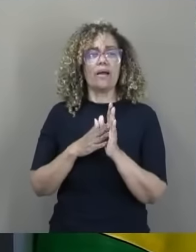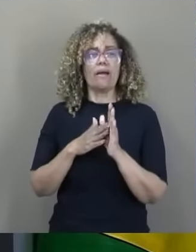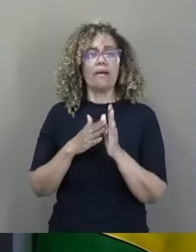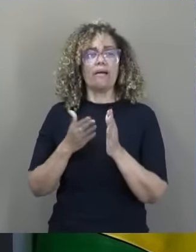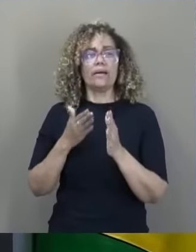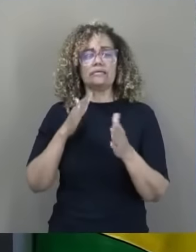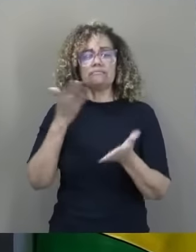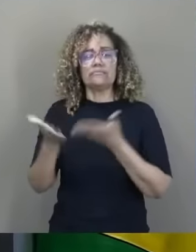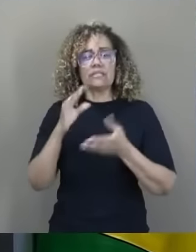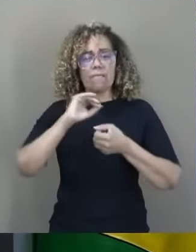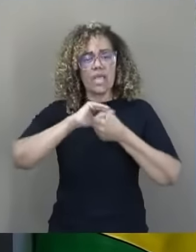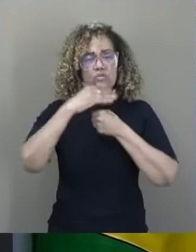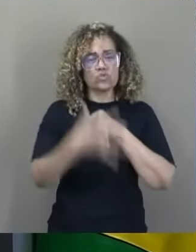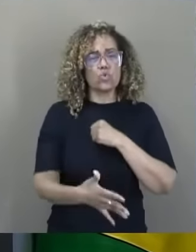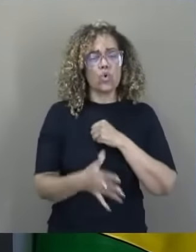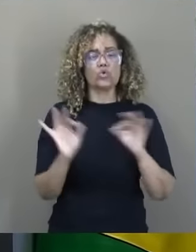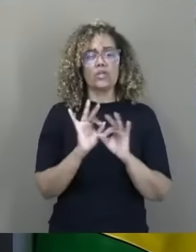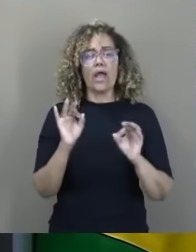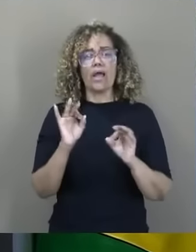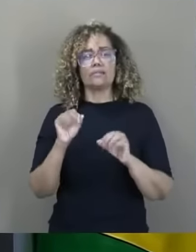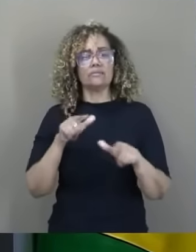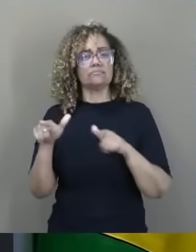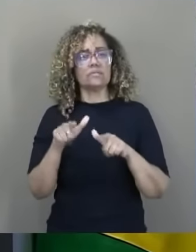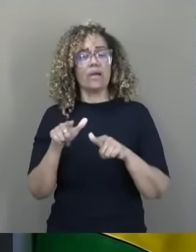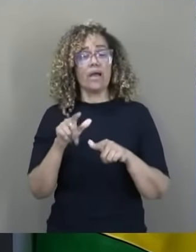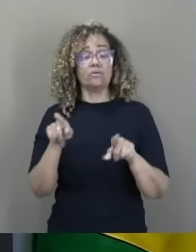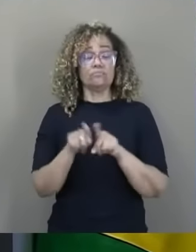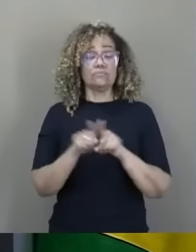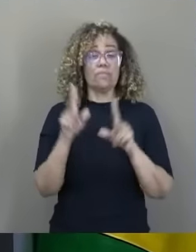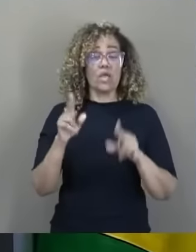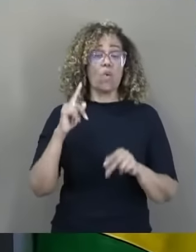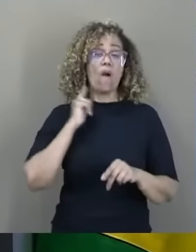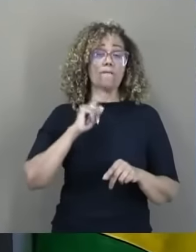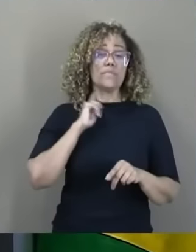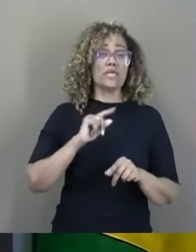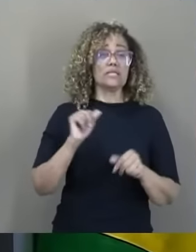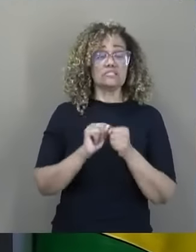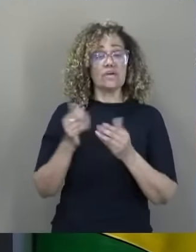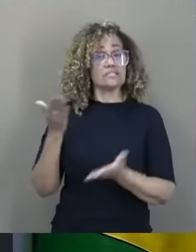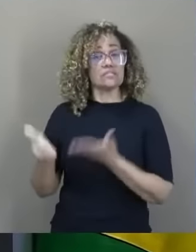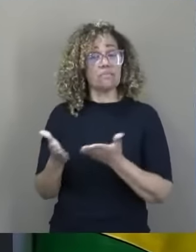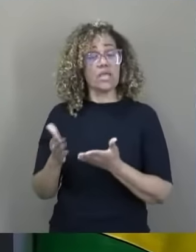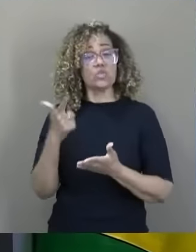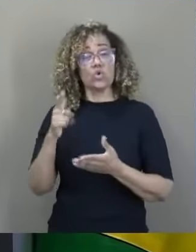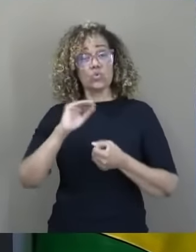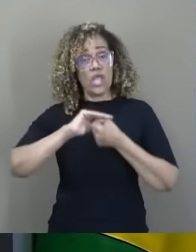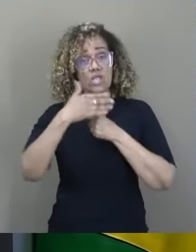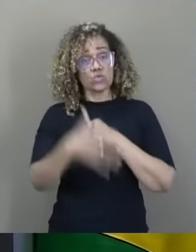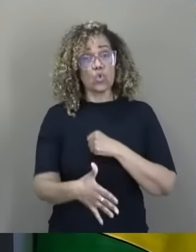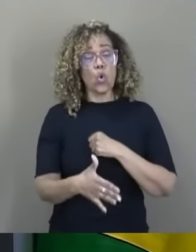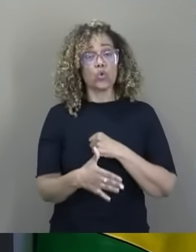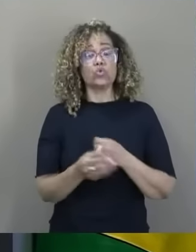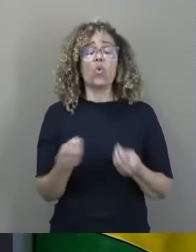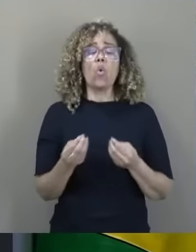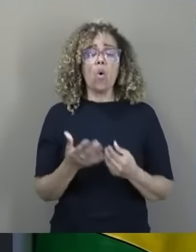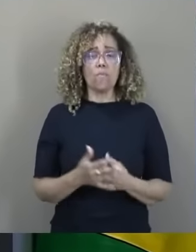realizar o serviço. Isso acontece no Brasil inteiro, inclusive em Minas Gerais, se cobra um tratamento de esgoto que não tem. Você está vendo aí como é que está